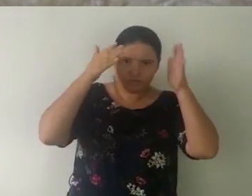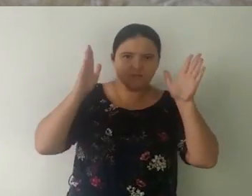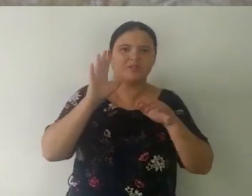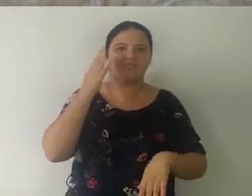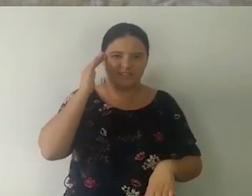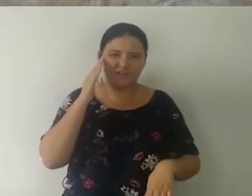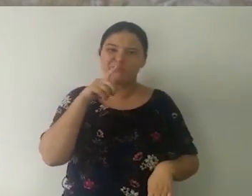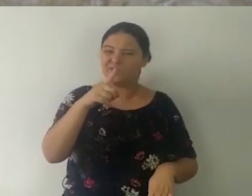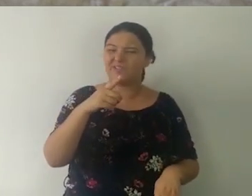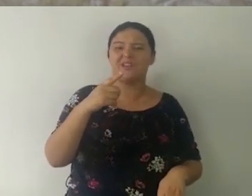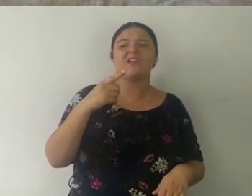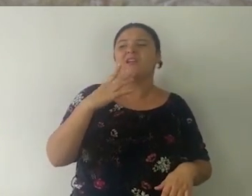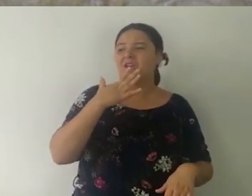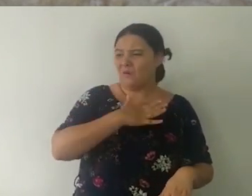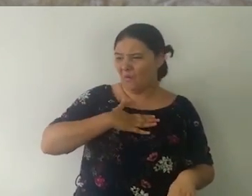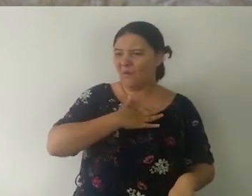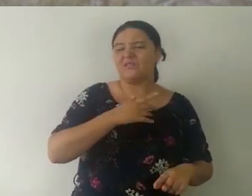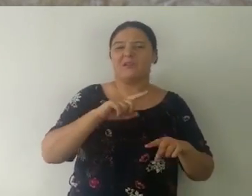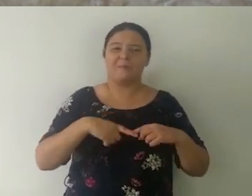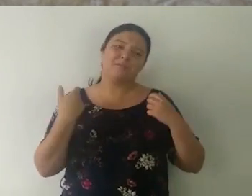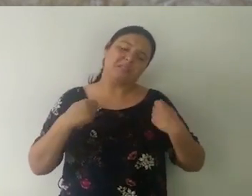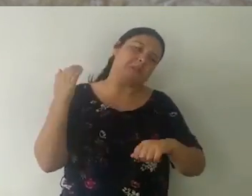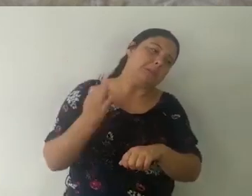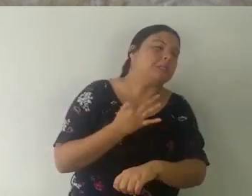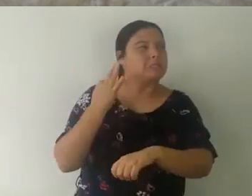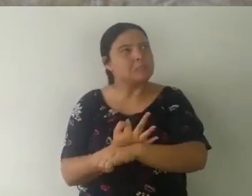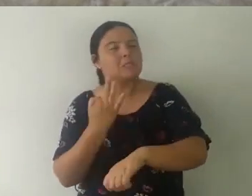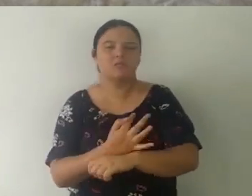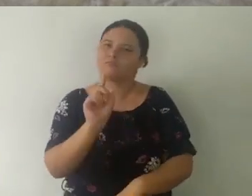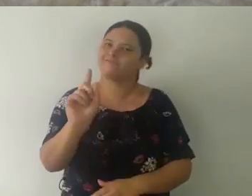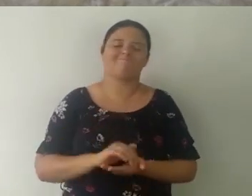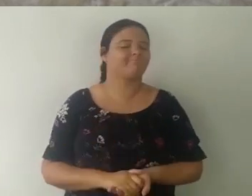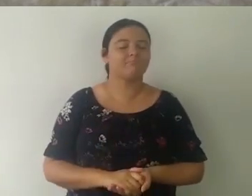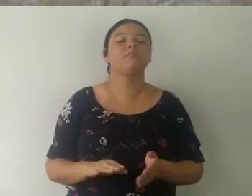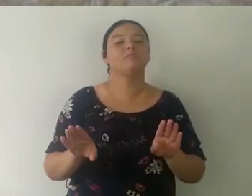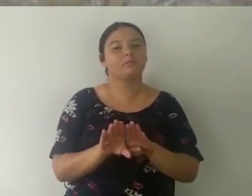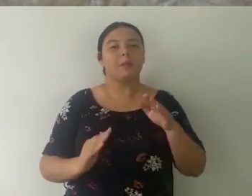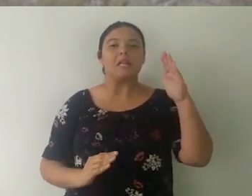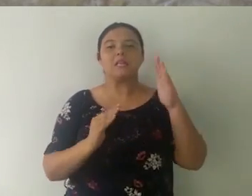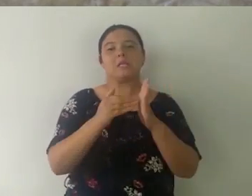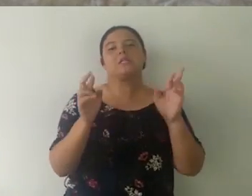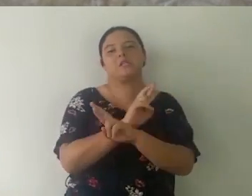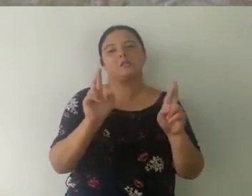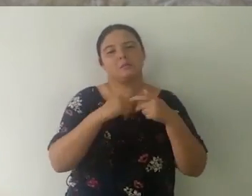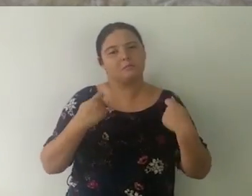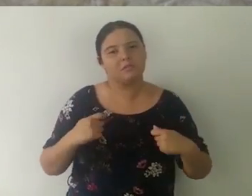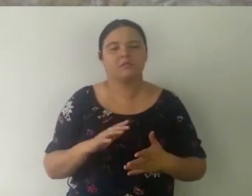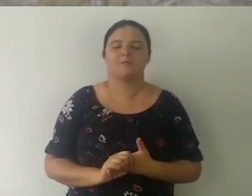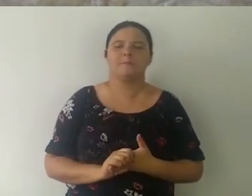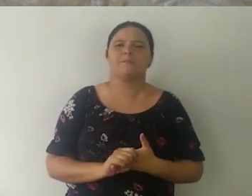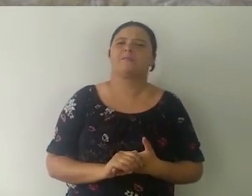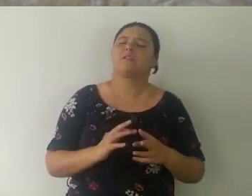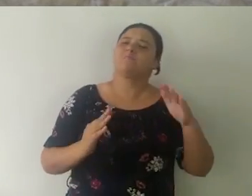experiência nova. Agora, ir contra tudo aquilo que você gosta pra agradar alguém, não dá certo. Estabeleça limites no seu